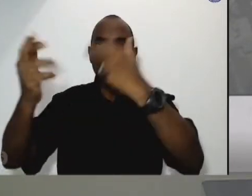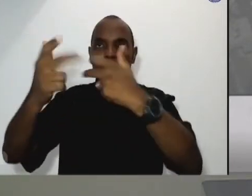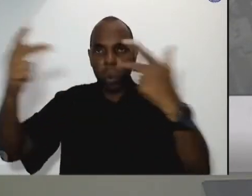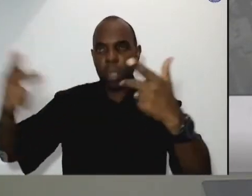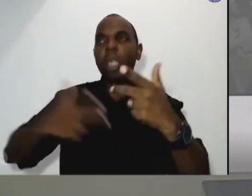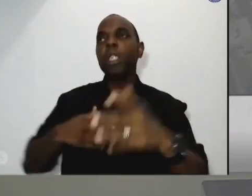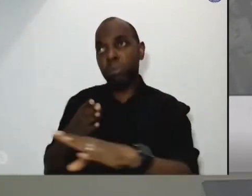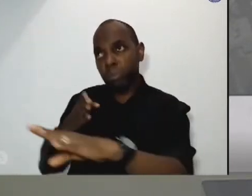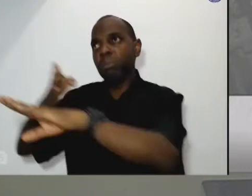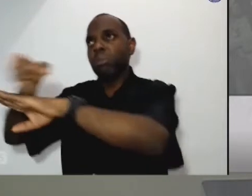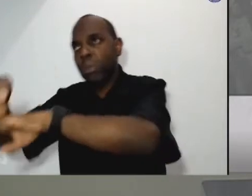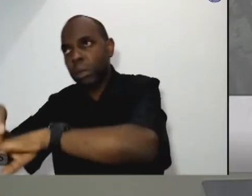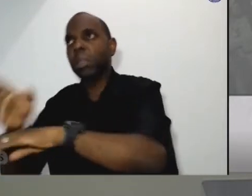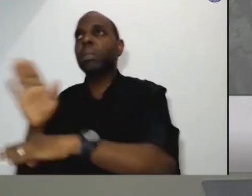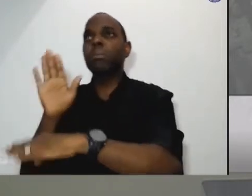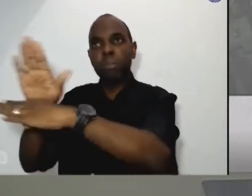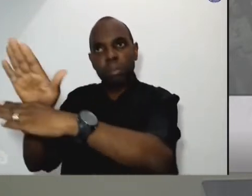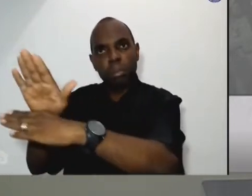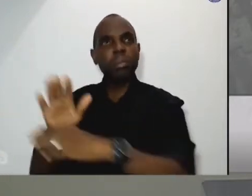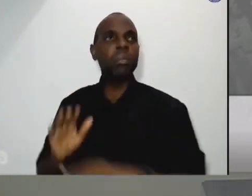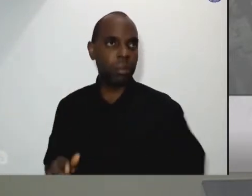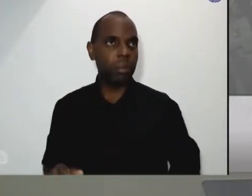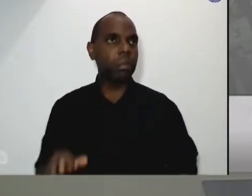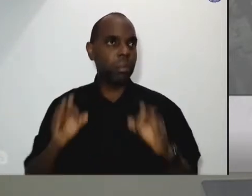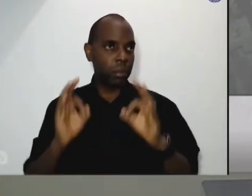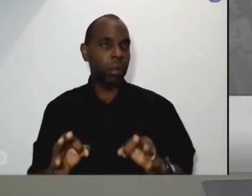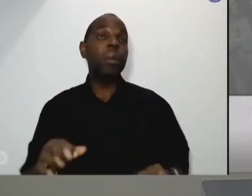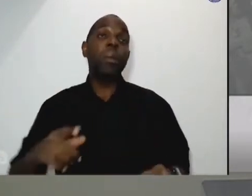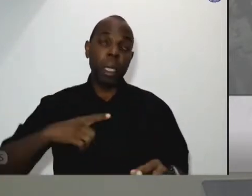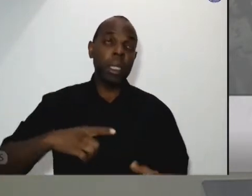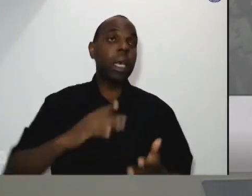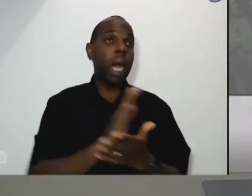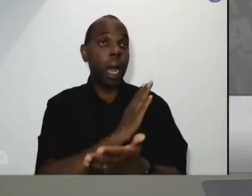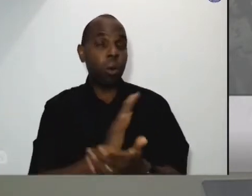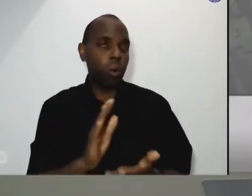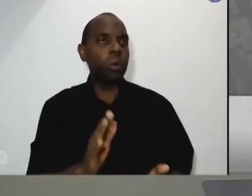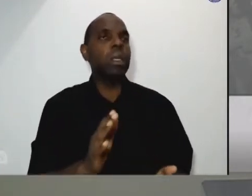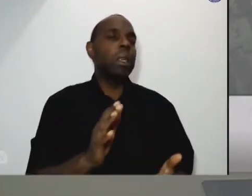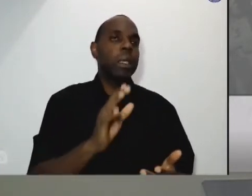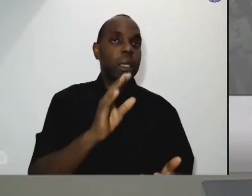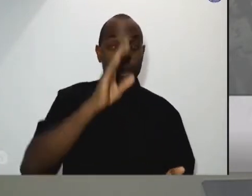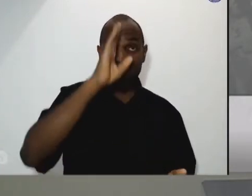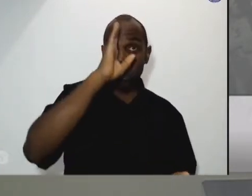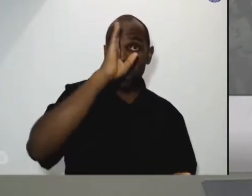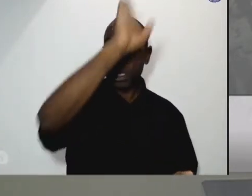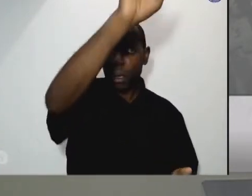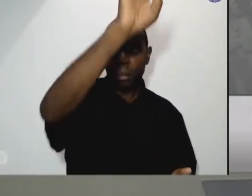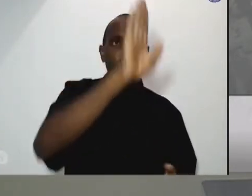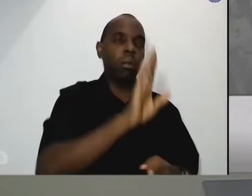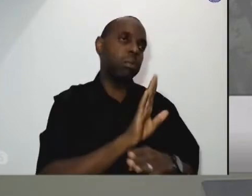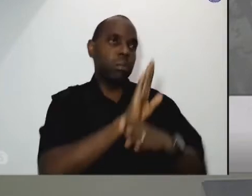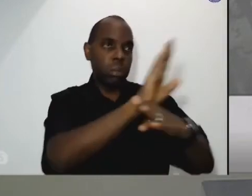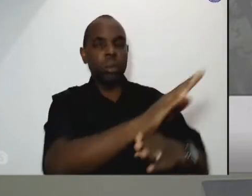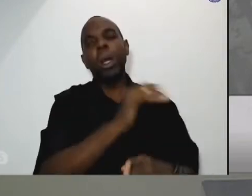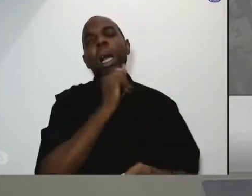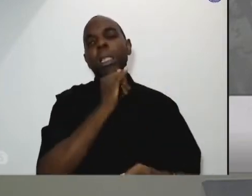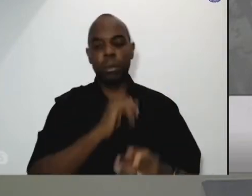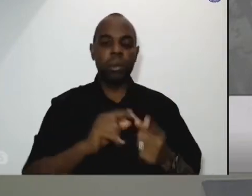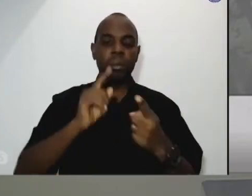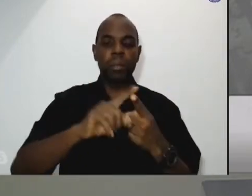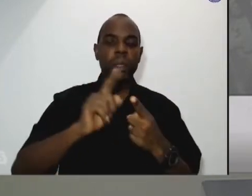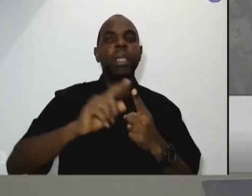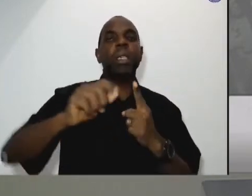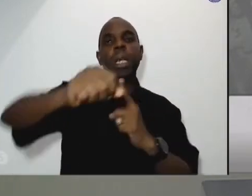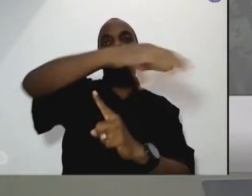formados lá para atendimento específico. Então temos patrulhamento ambiental patrulhamento escolar